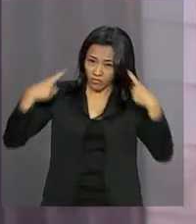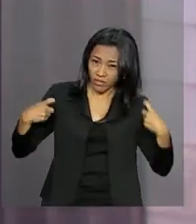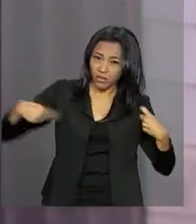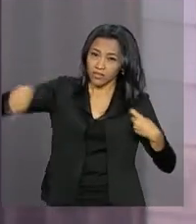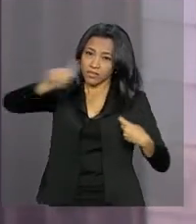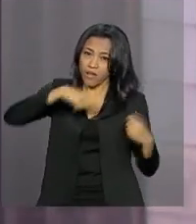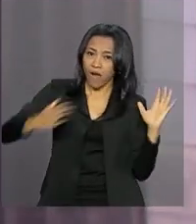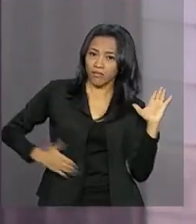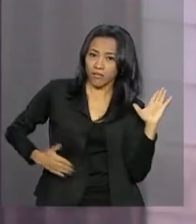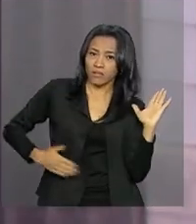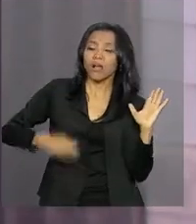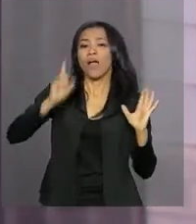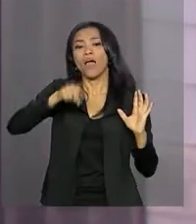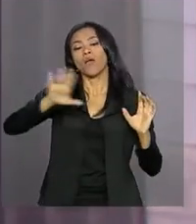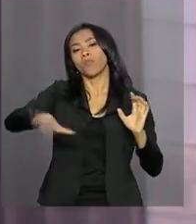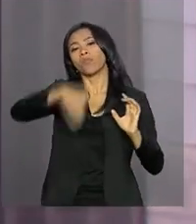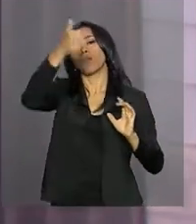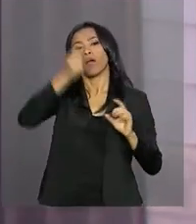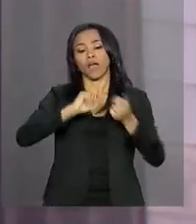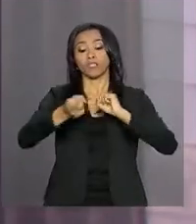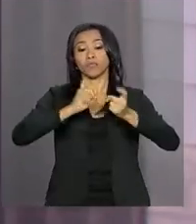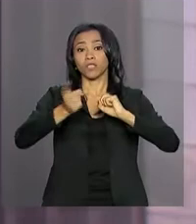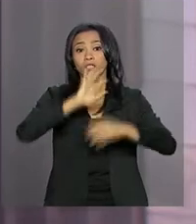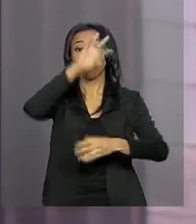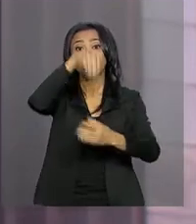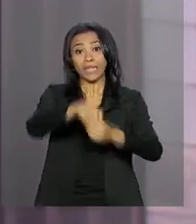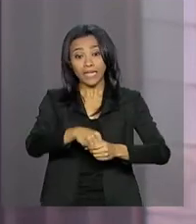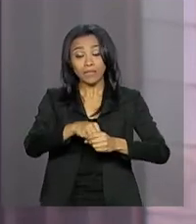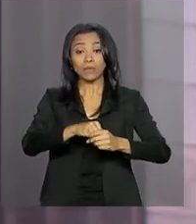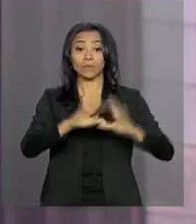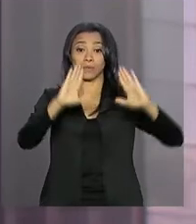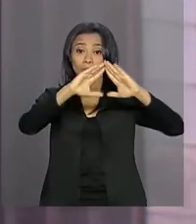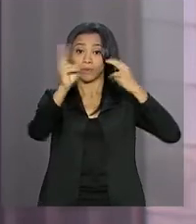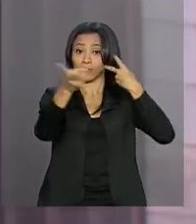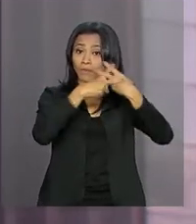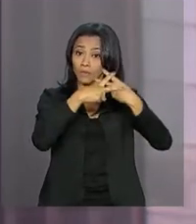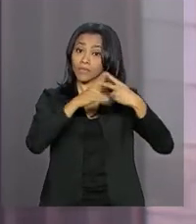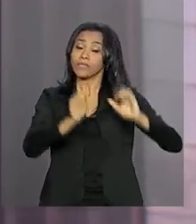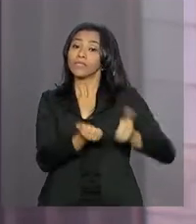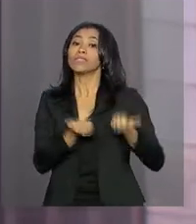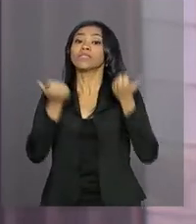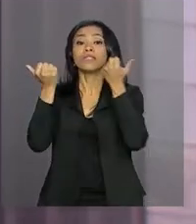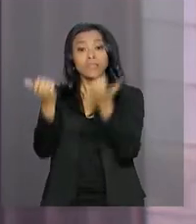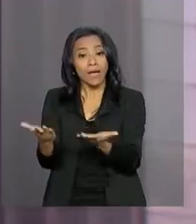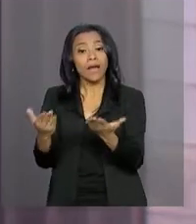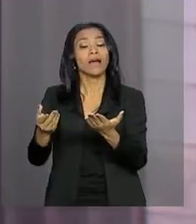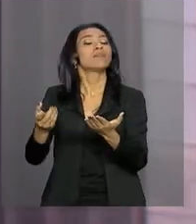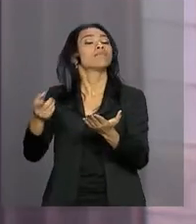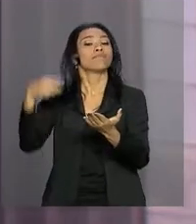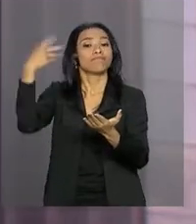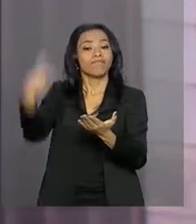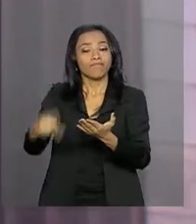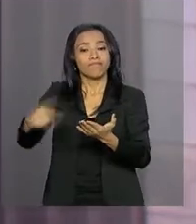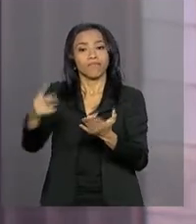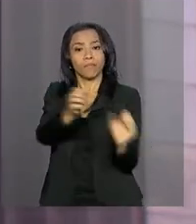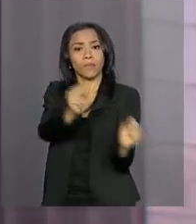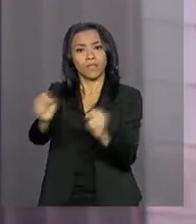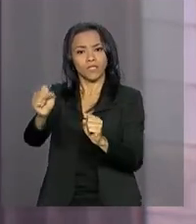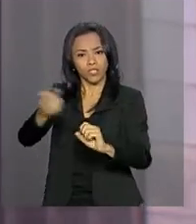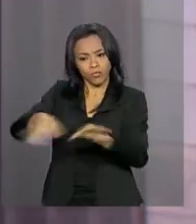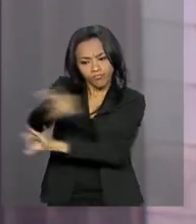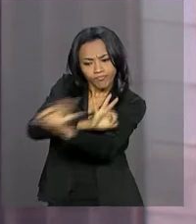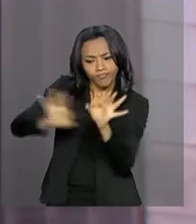melhorar a qualidade da gestão nos presídios e devolver a capacidade de operação das forças do Estado. As ações estão